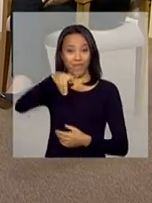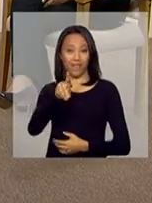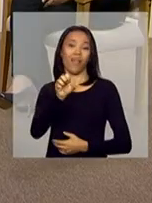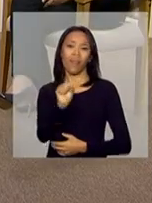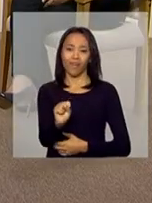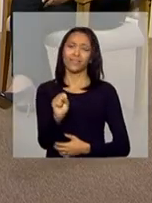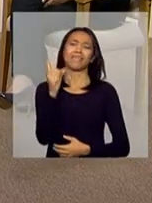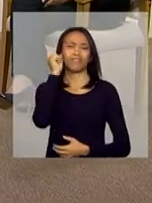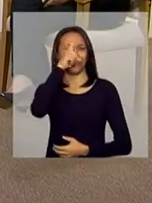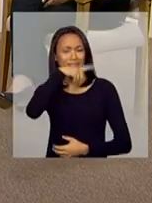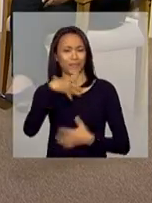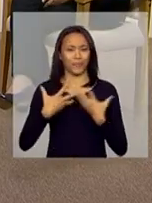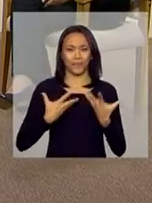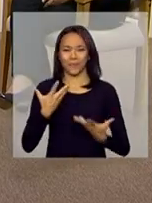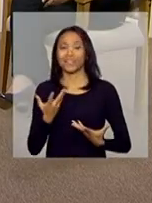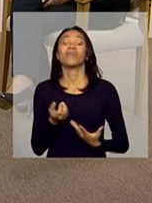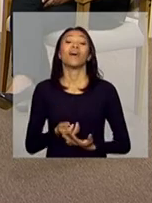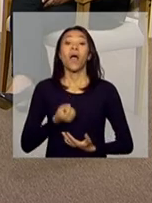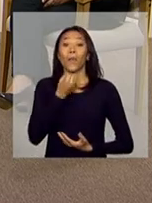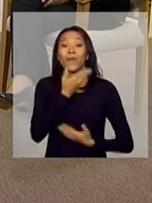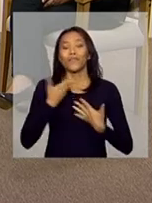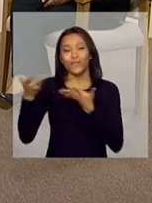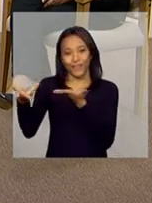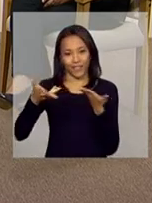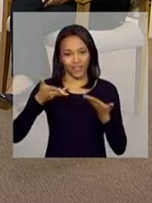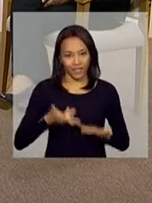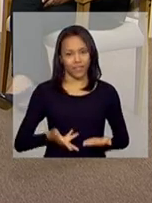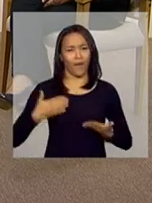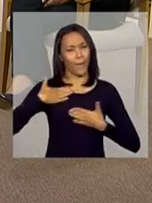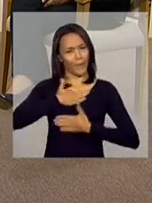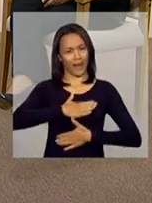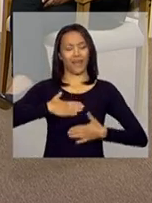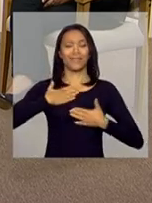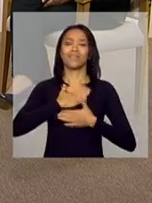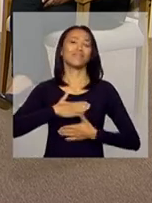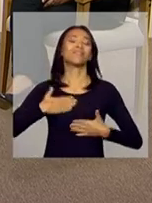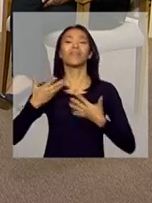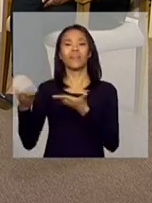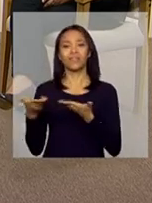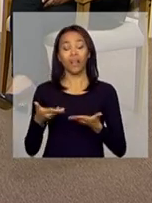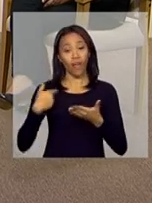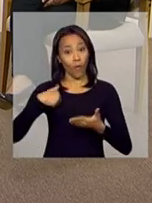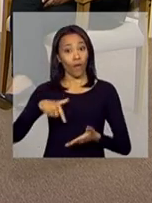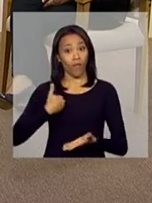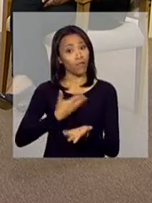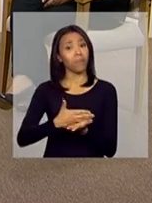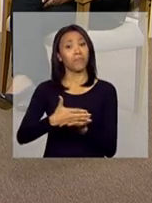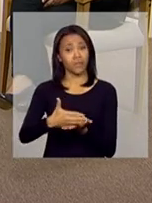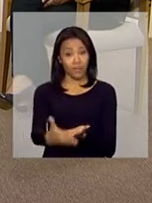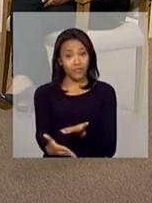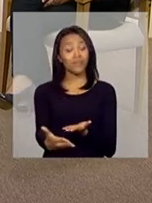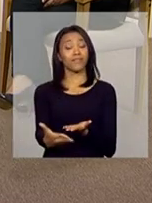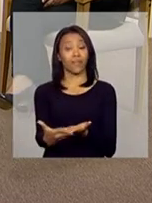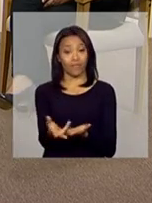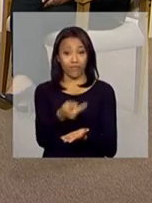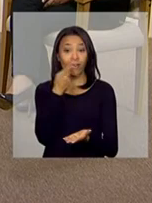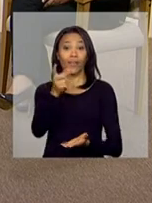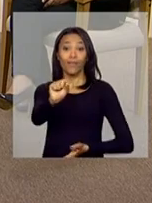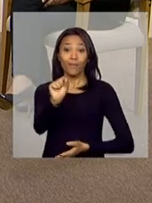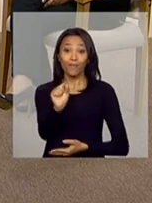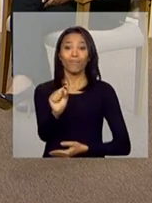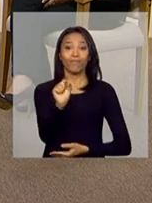está difícil. Gente, bom dia, sejam bem-vindas. É um prazer recebê-las e eu quero começar falando exatamente